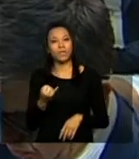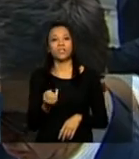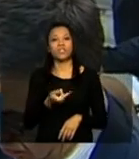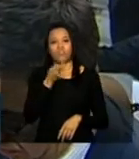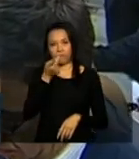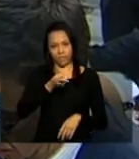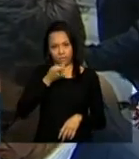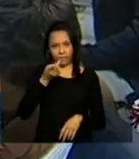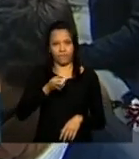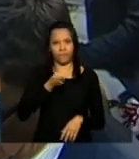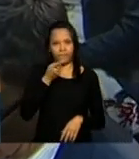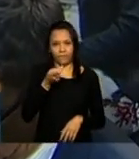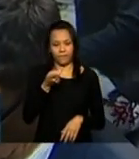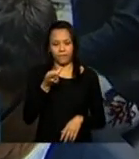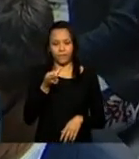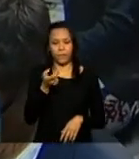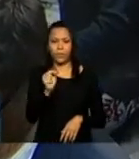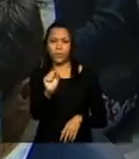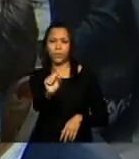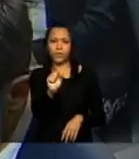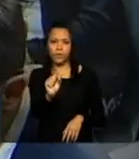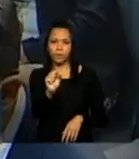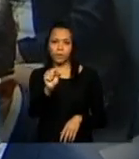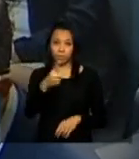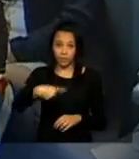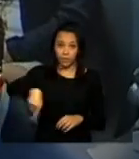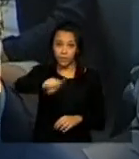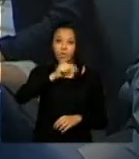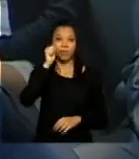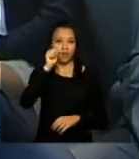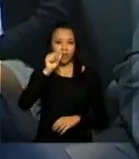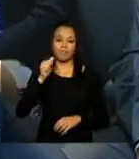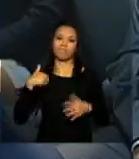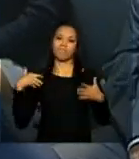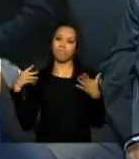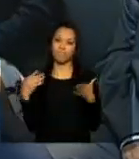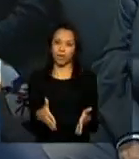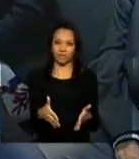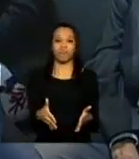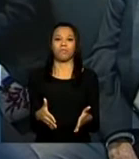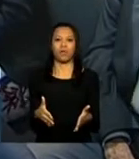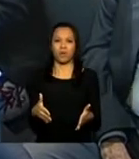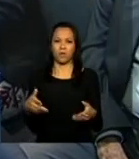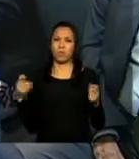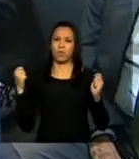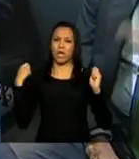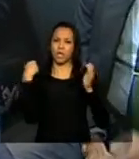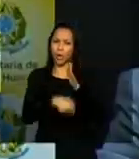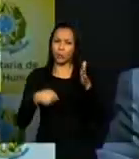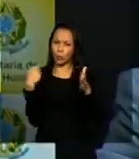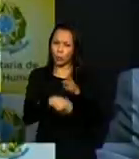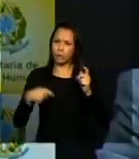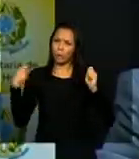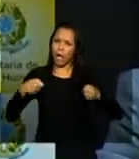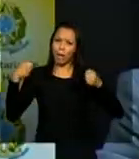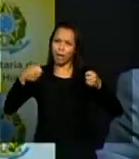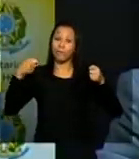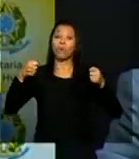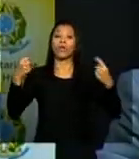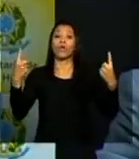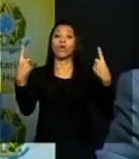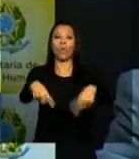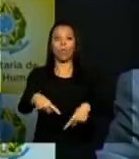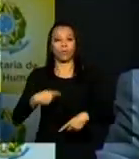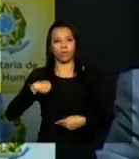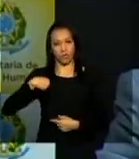que as mulheres participaram ativamente da luta contra a ditadura então